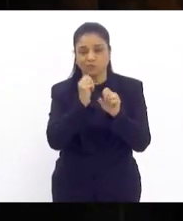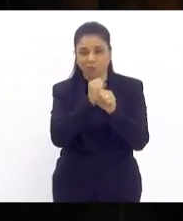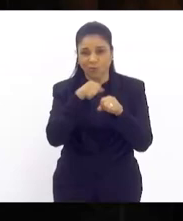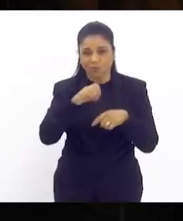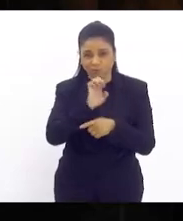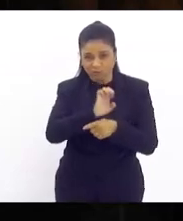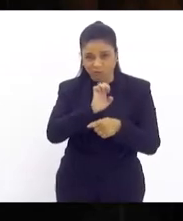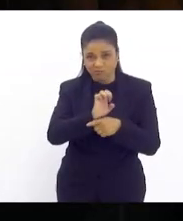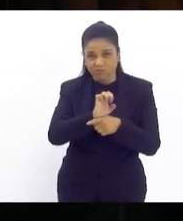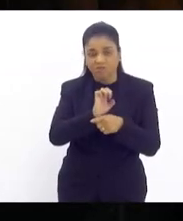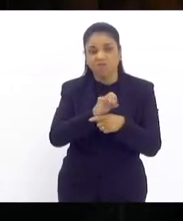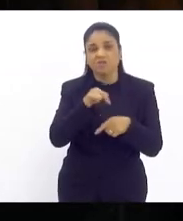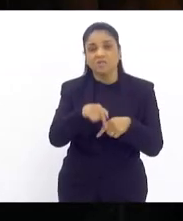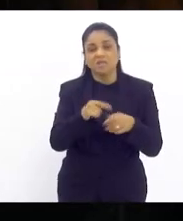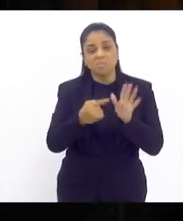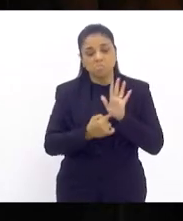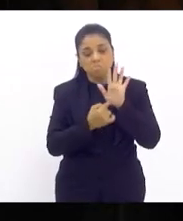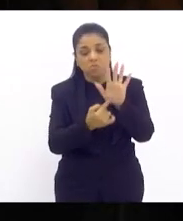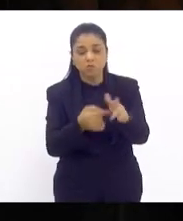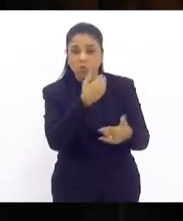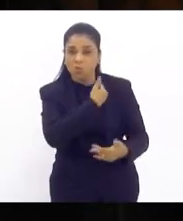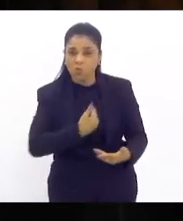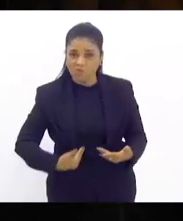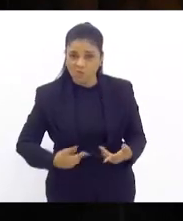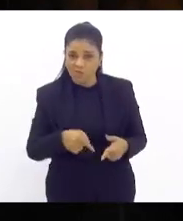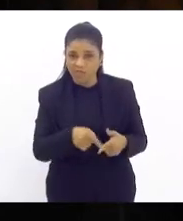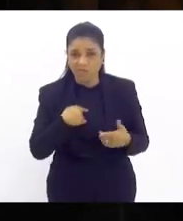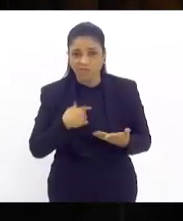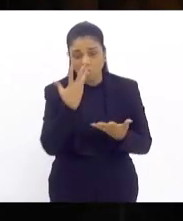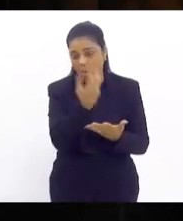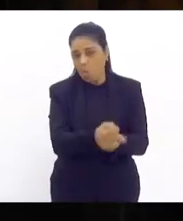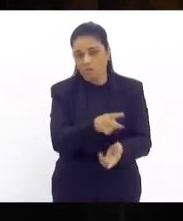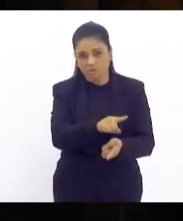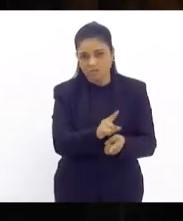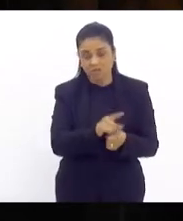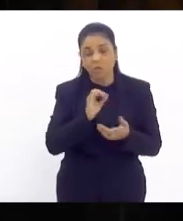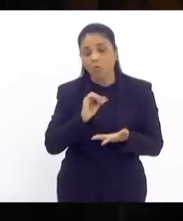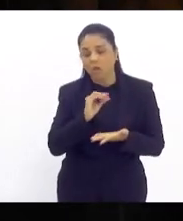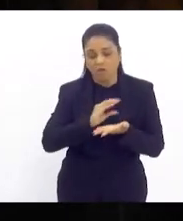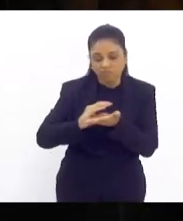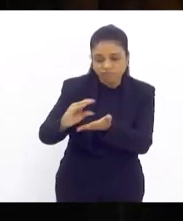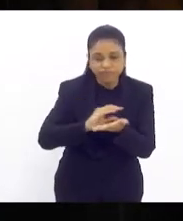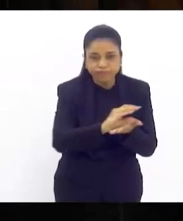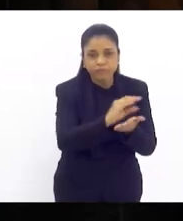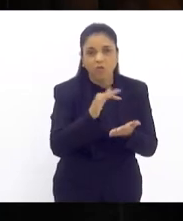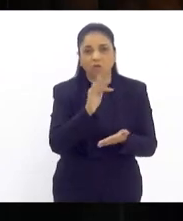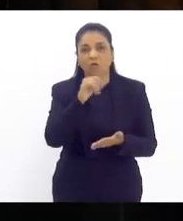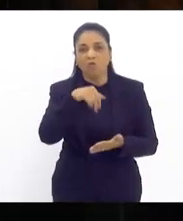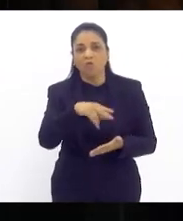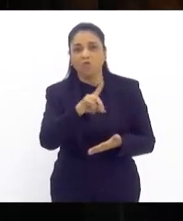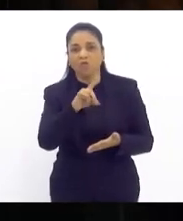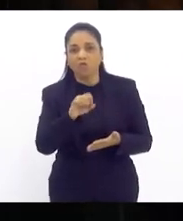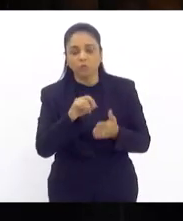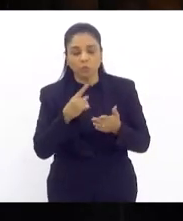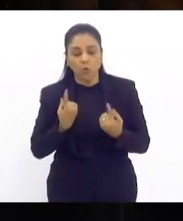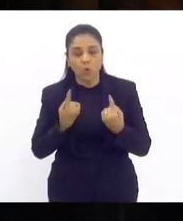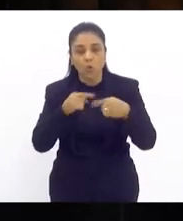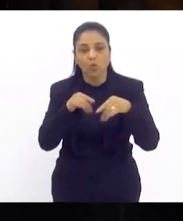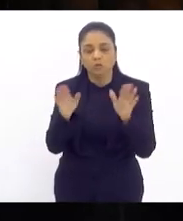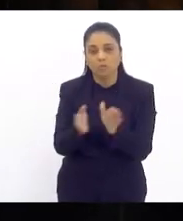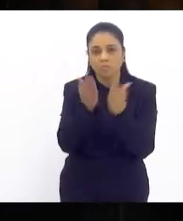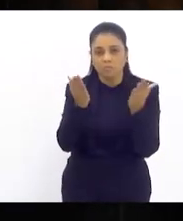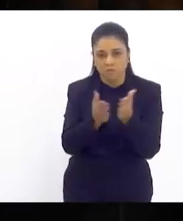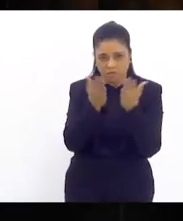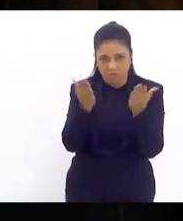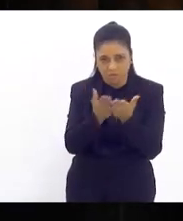as contas apresentadas pelo governo era justamente o não investimento do fundo de combate à pobreza para